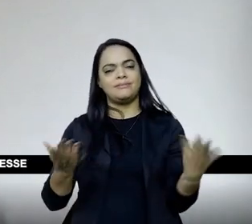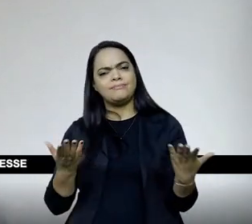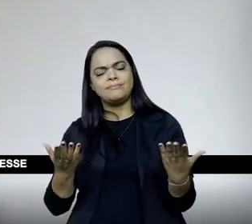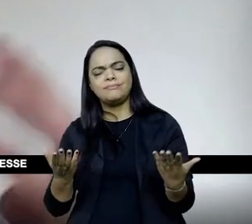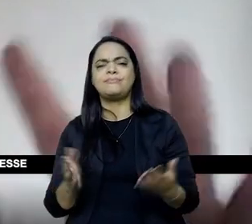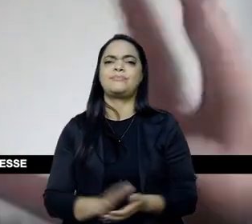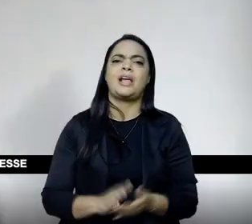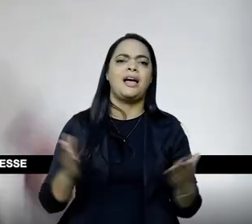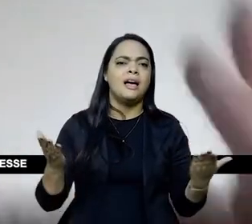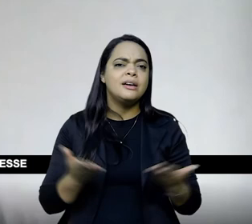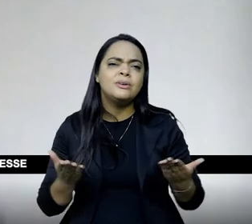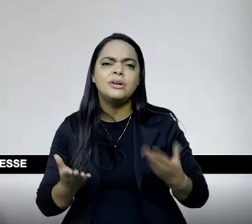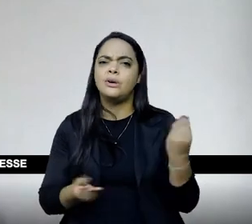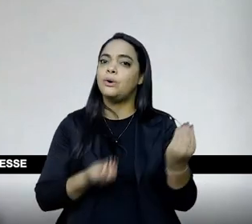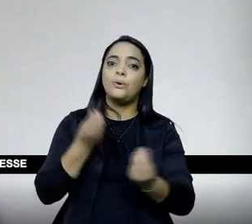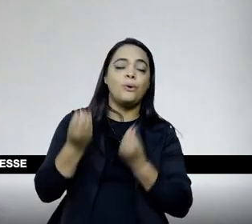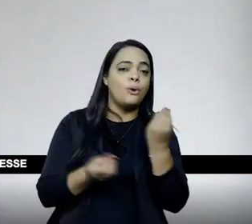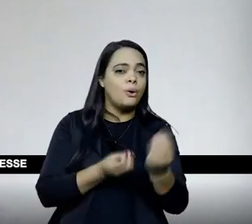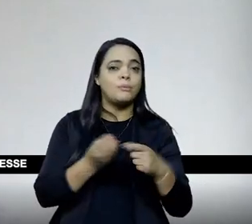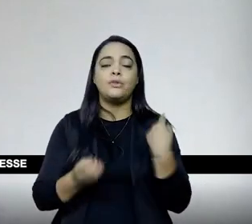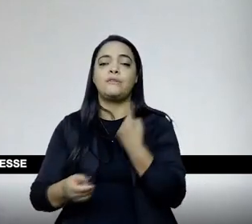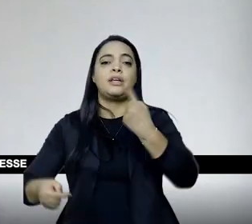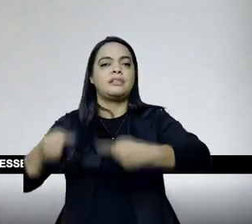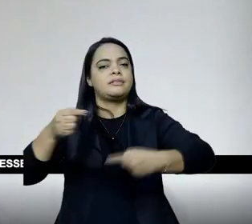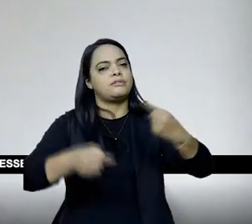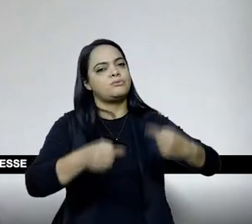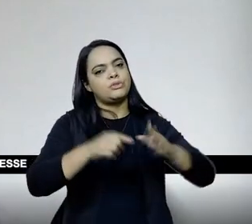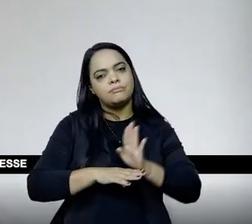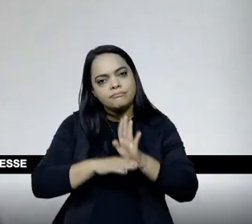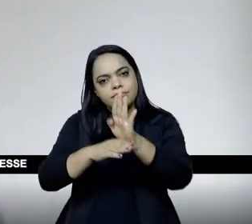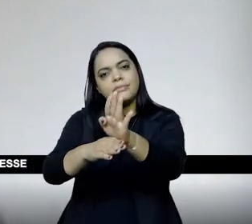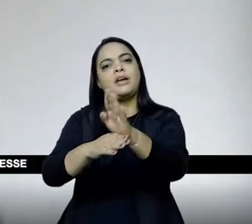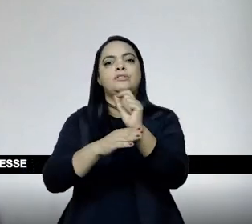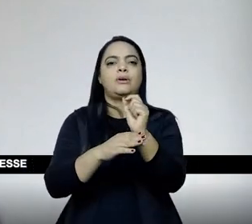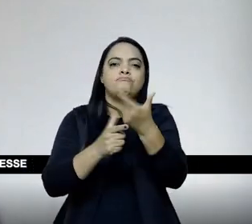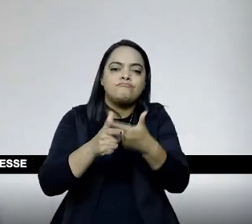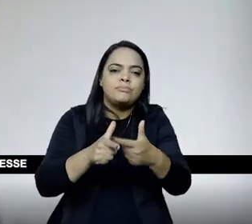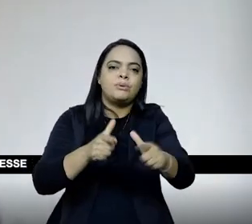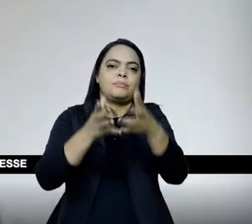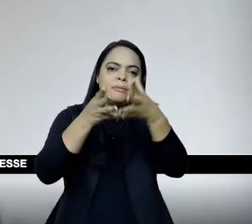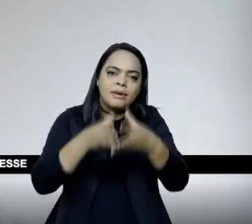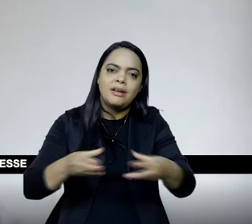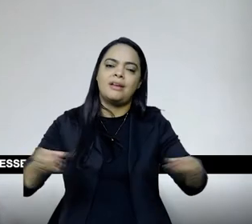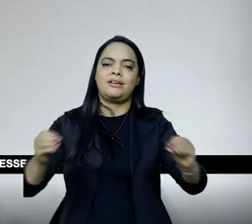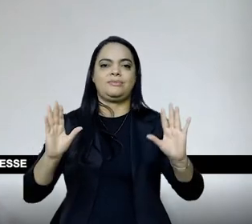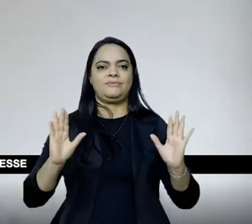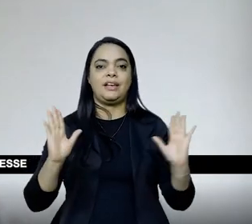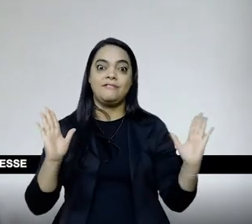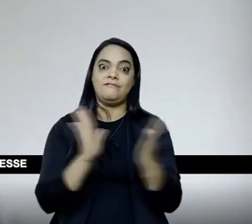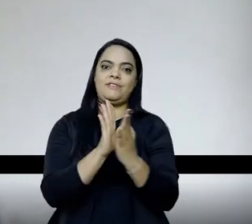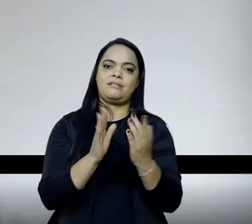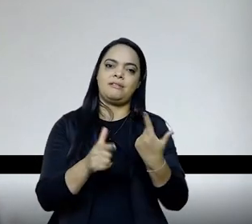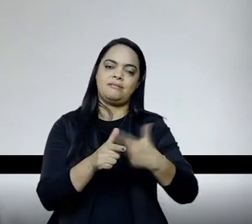onde todo mundo sabe. Então, como sabendo disso a gente pode problematizar e ajudar, inclusive, a